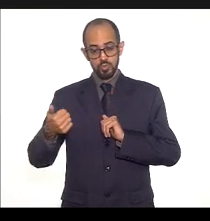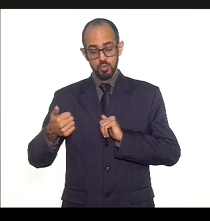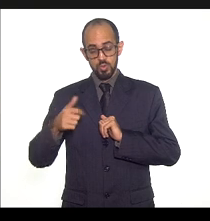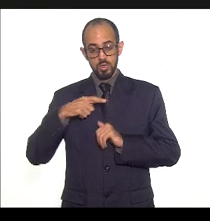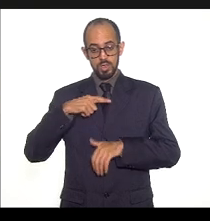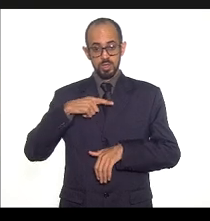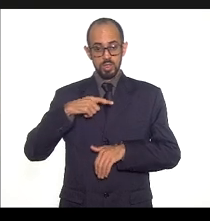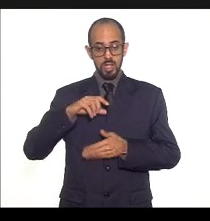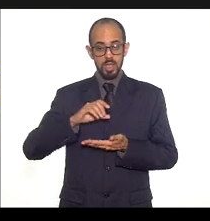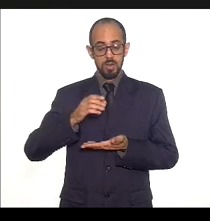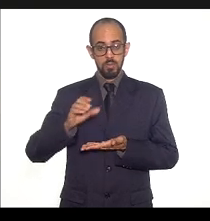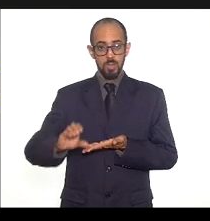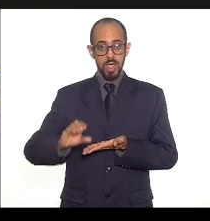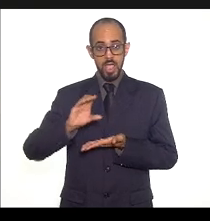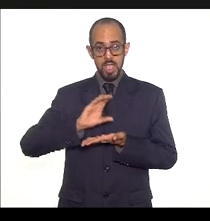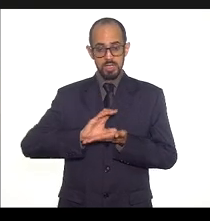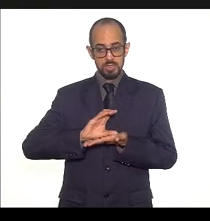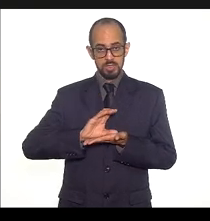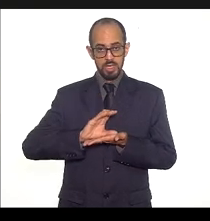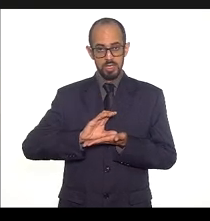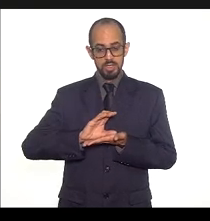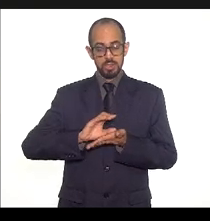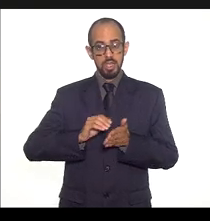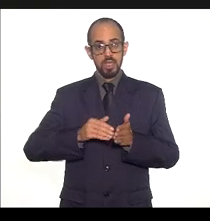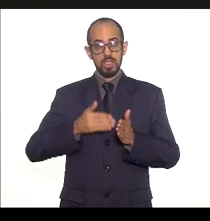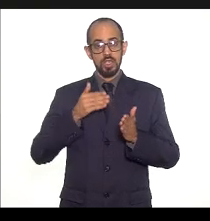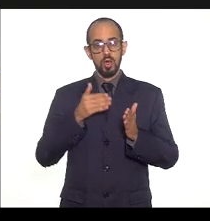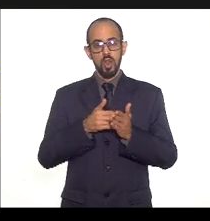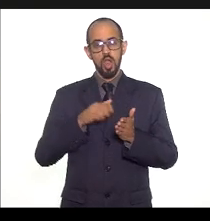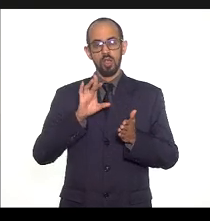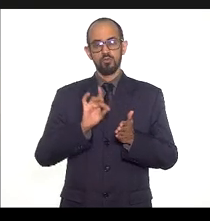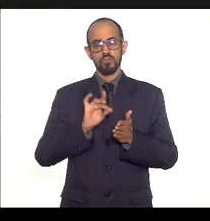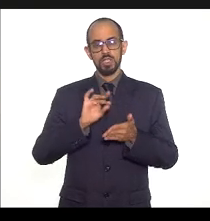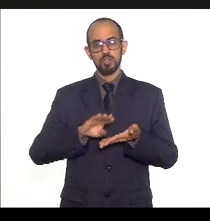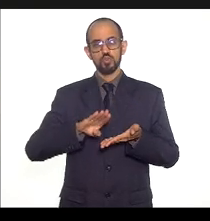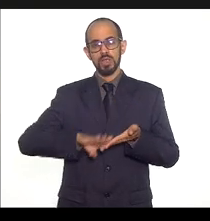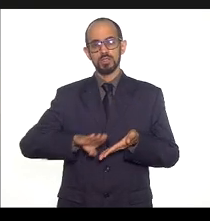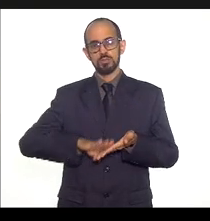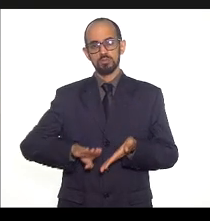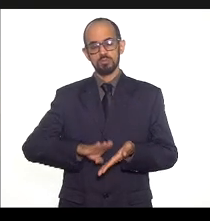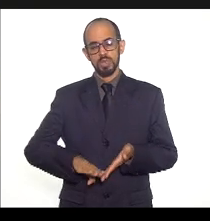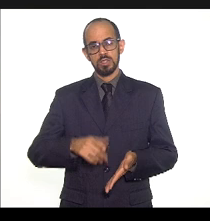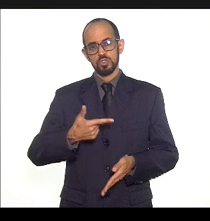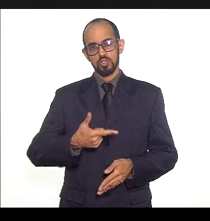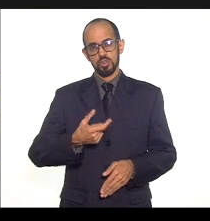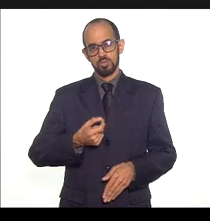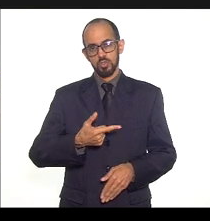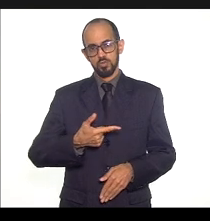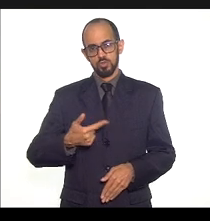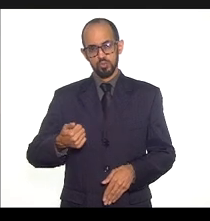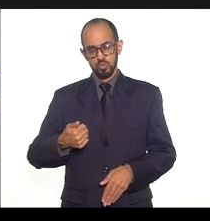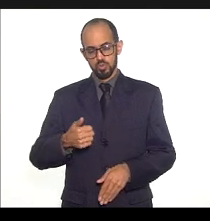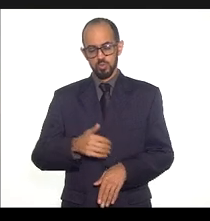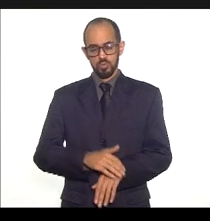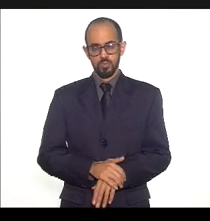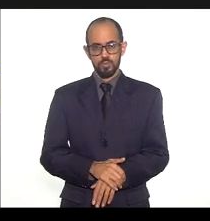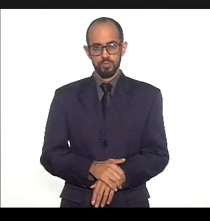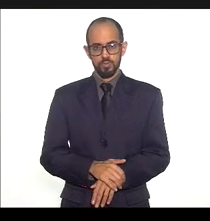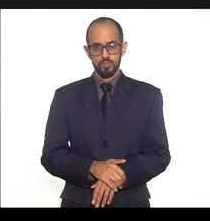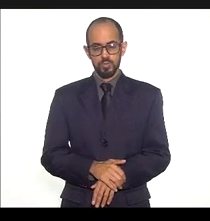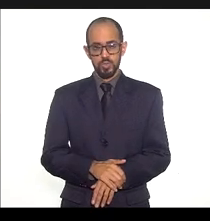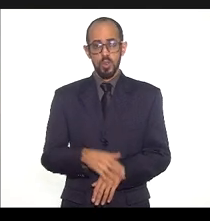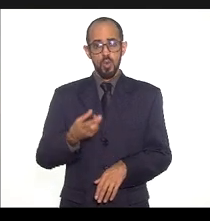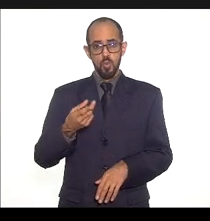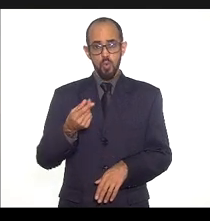e fixa a despesa do estado do Rio de Janeiro para exercício financeiro de 2021 a dotação